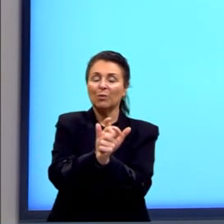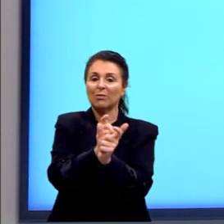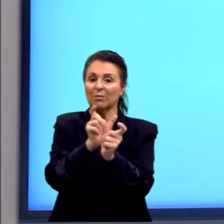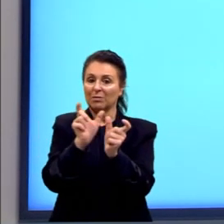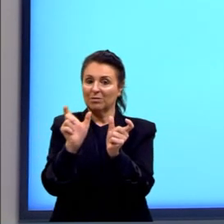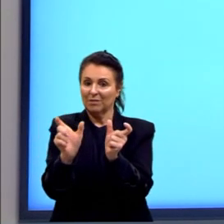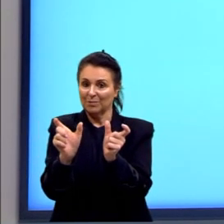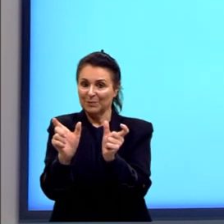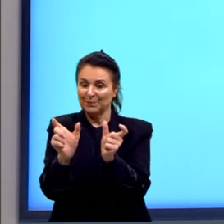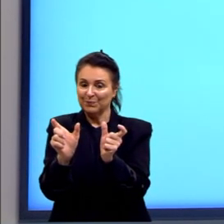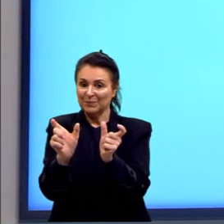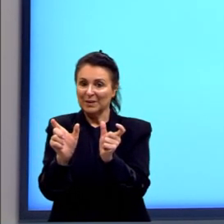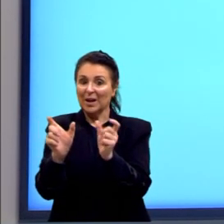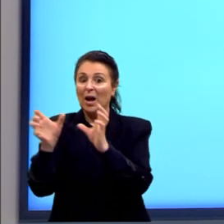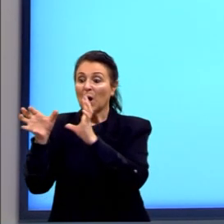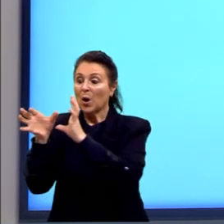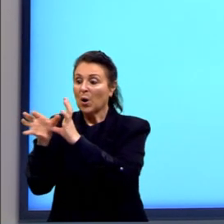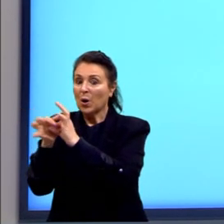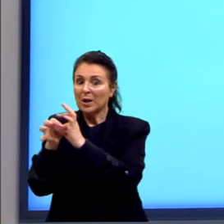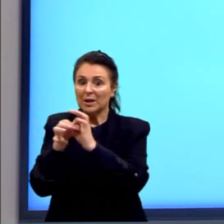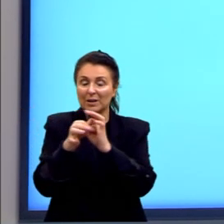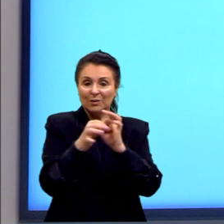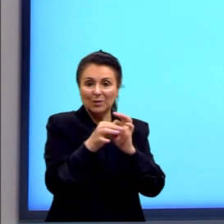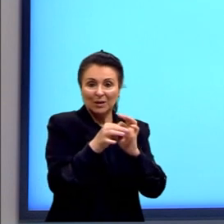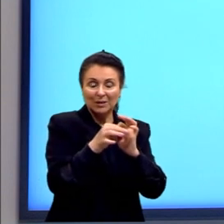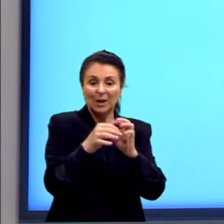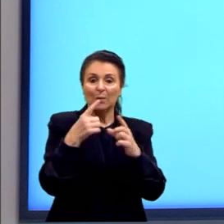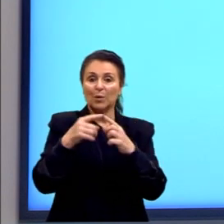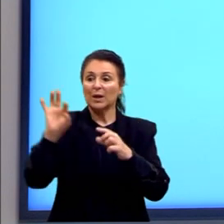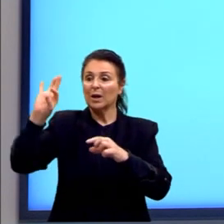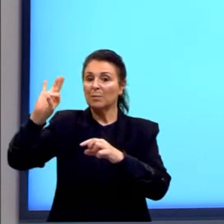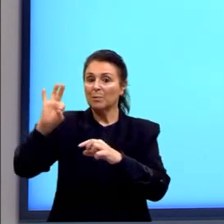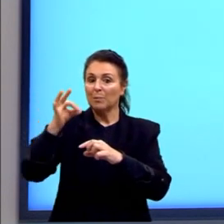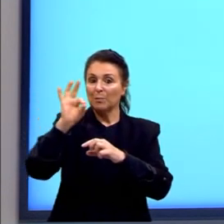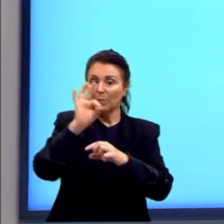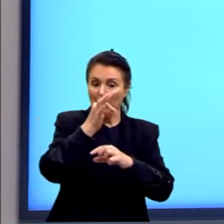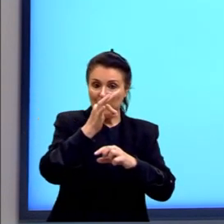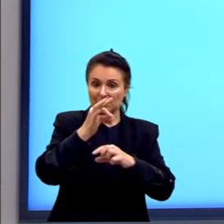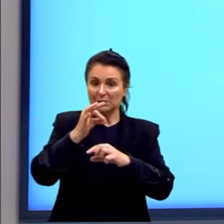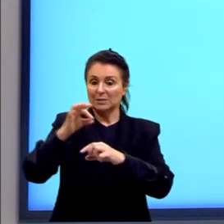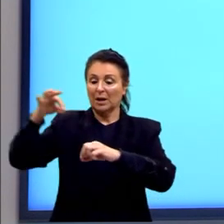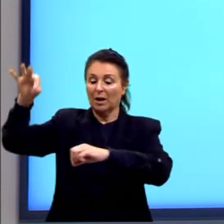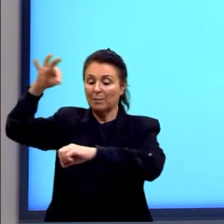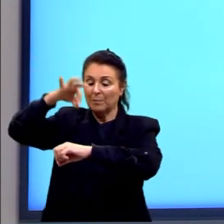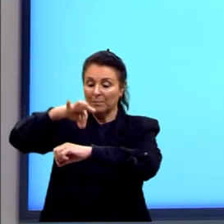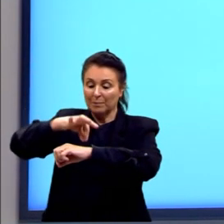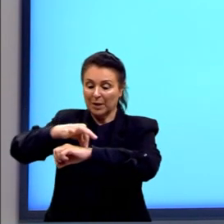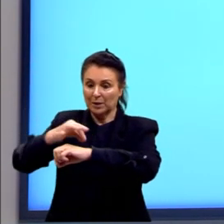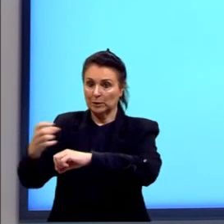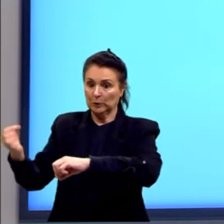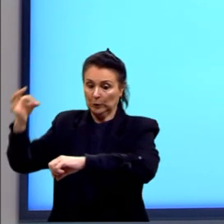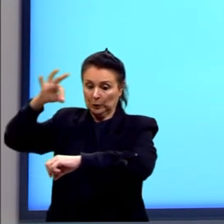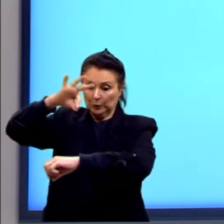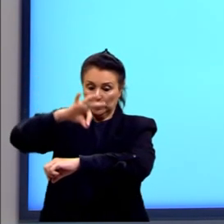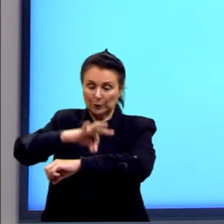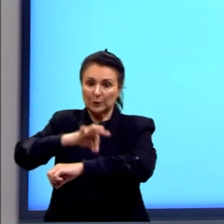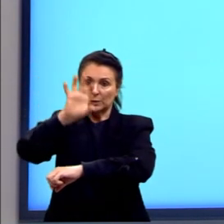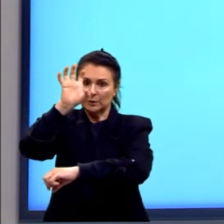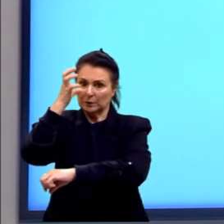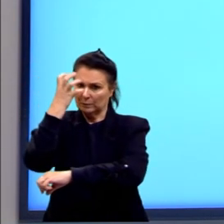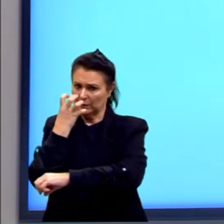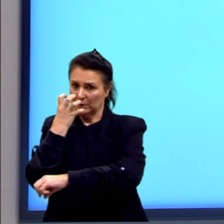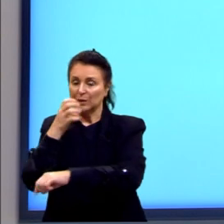contextuais. Porque moscas, abelhas e zangões são insetos.